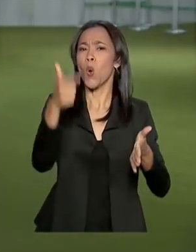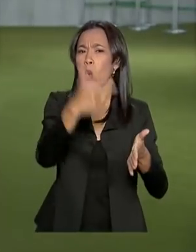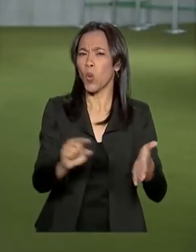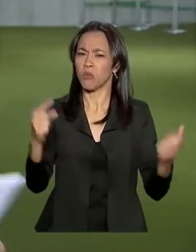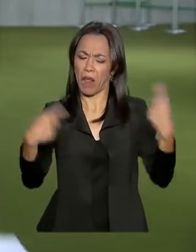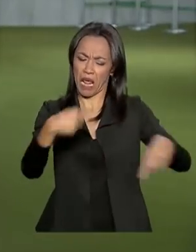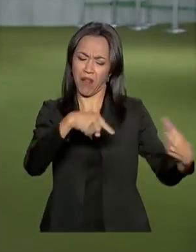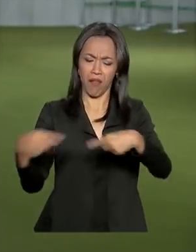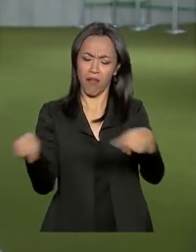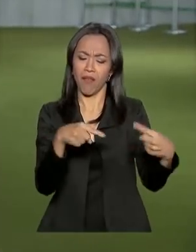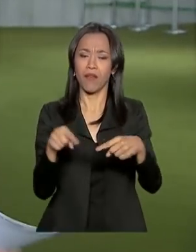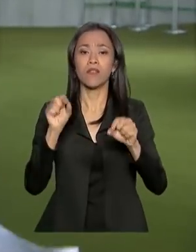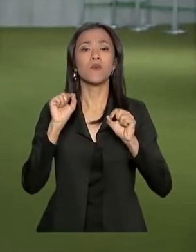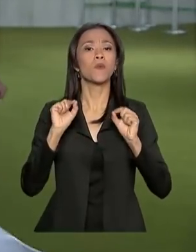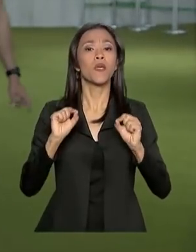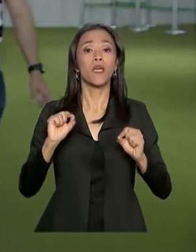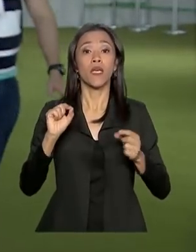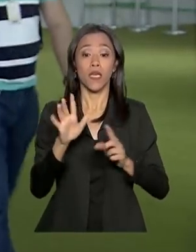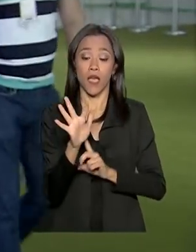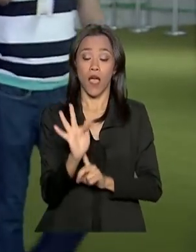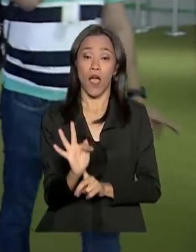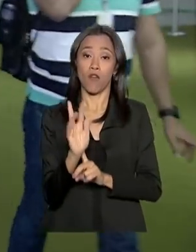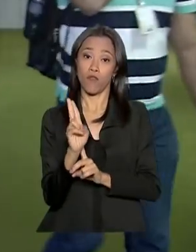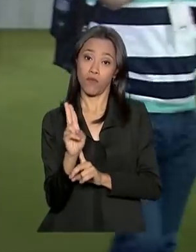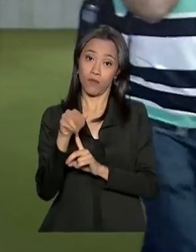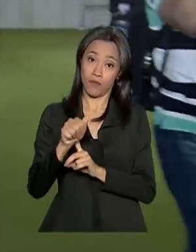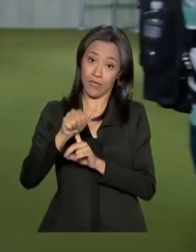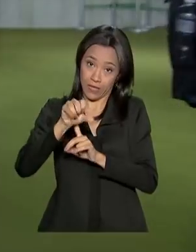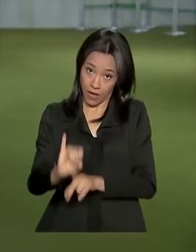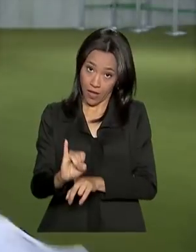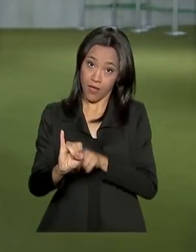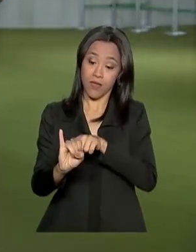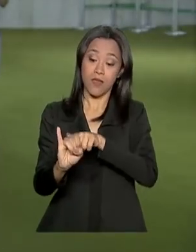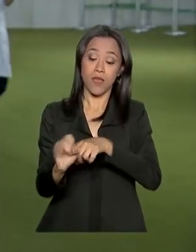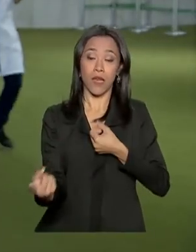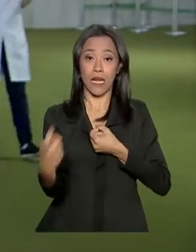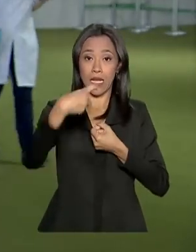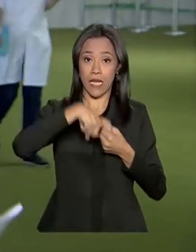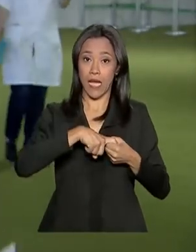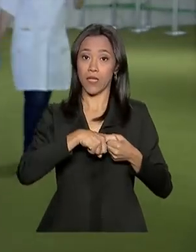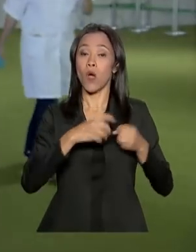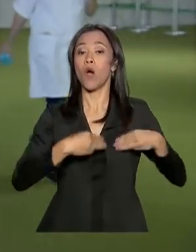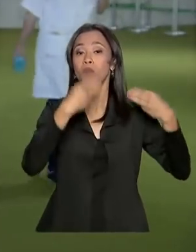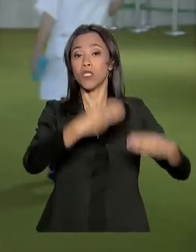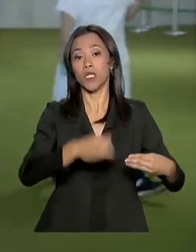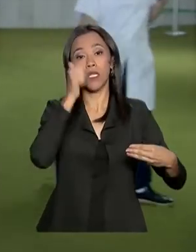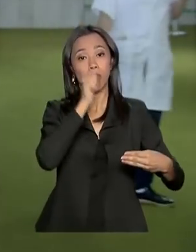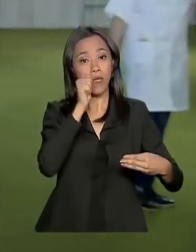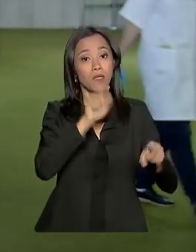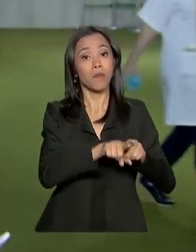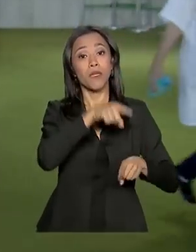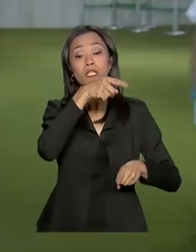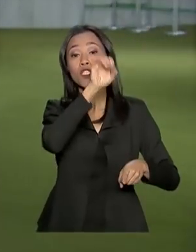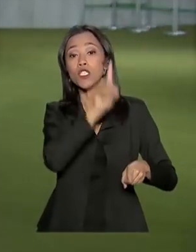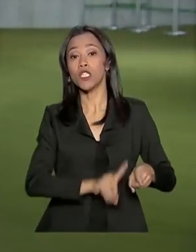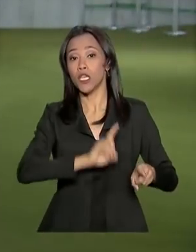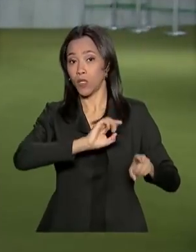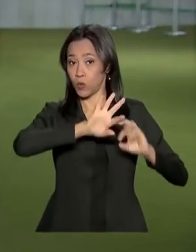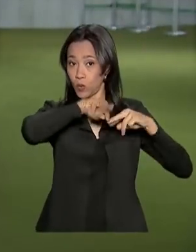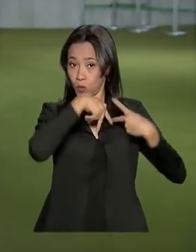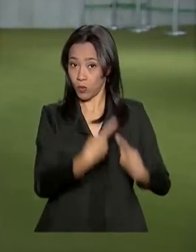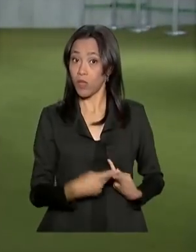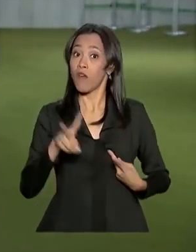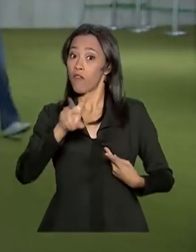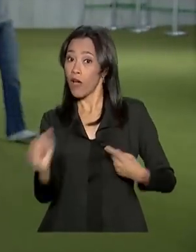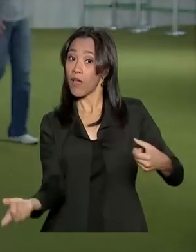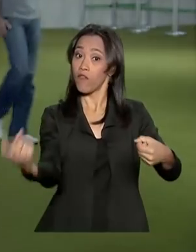decidiu que a Fundação Nacional do Índio, que era vinculada ao Ministério da Mulher e dos Direitos Humanos, deve voltar então para